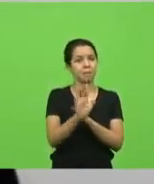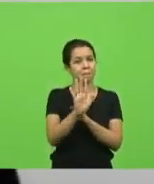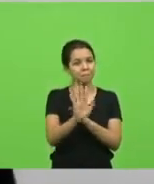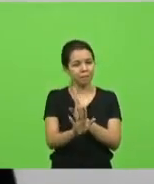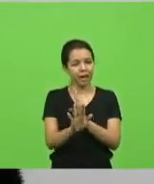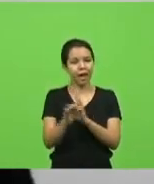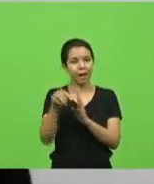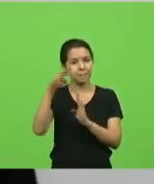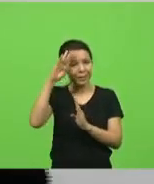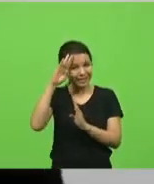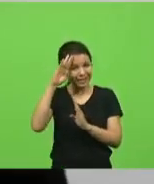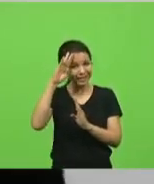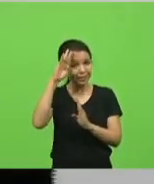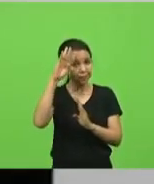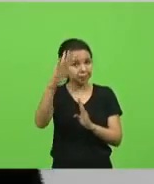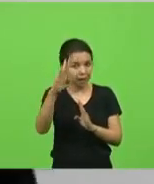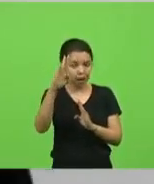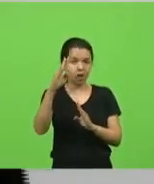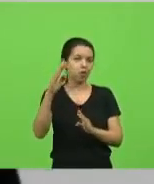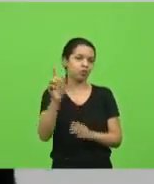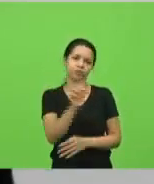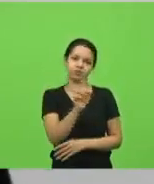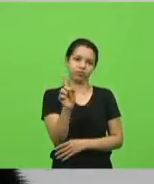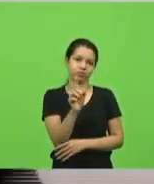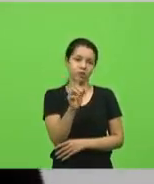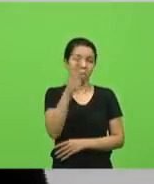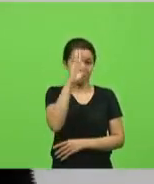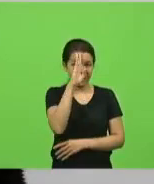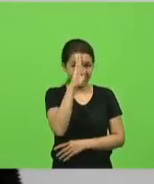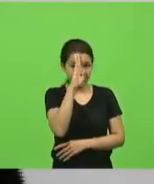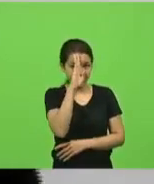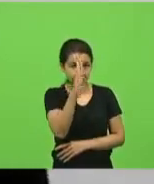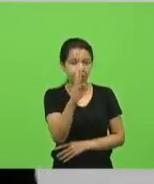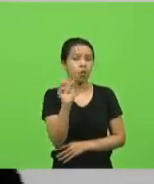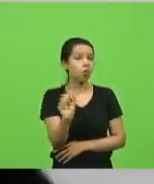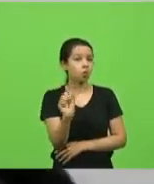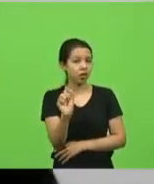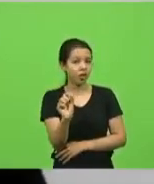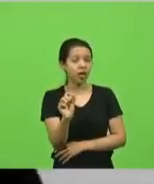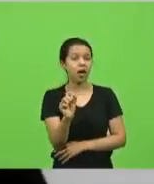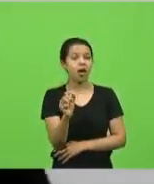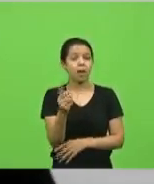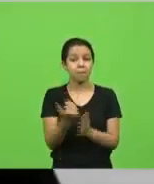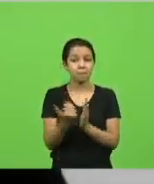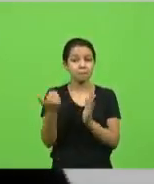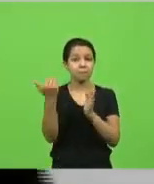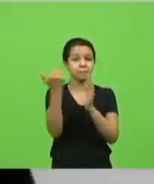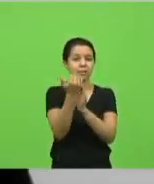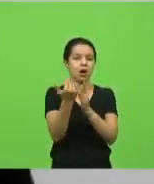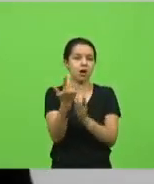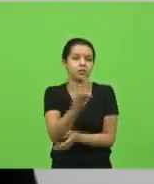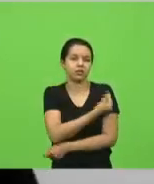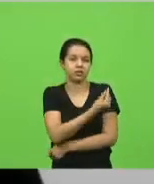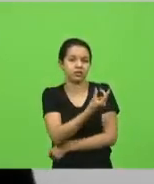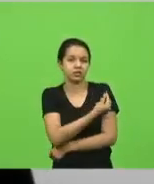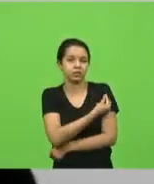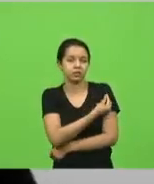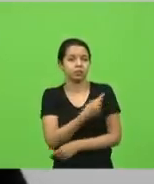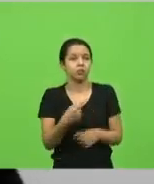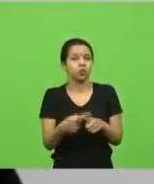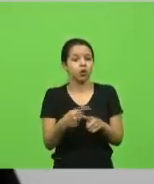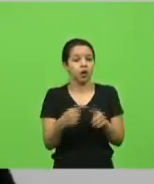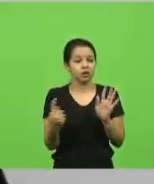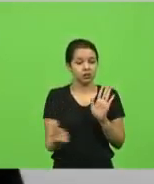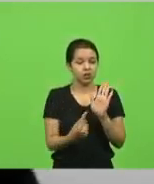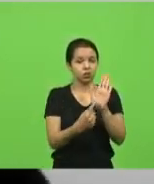a predominância. A predominância nossa, no meu entendimento, é buscar mais vacinas, porque essas denúncias do fura-fila vão acabar, porque